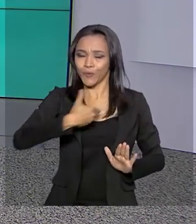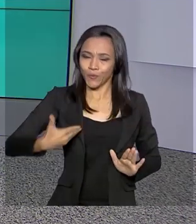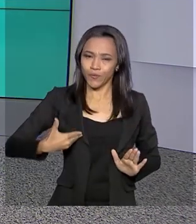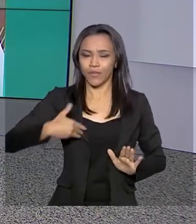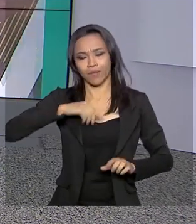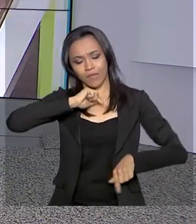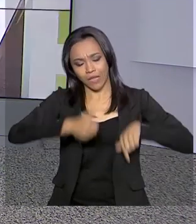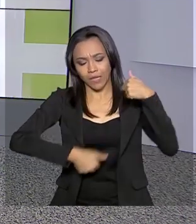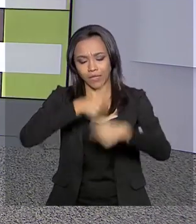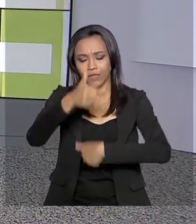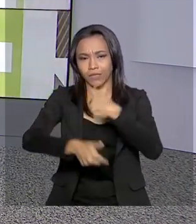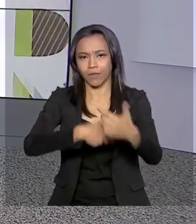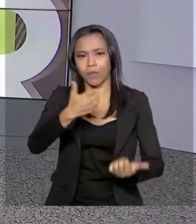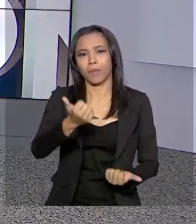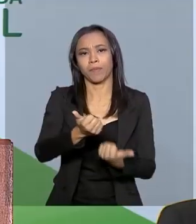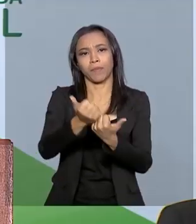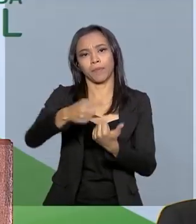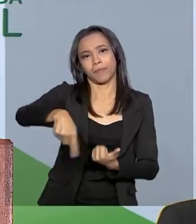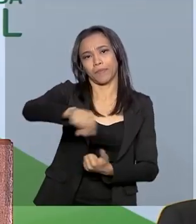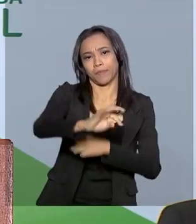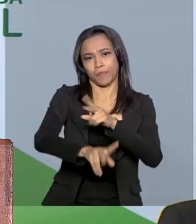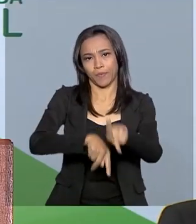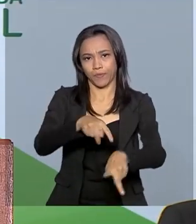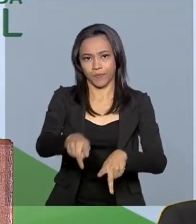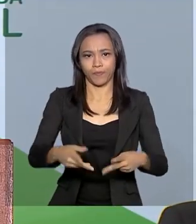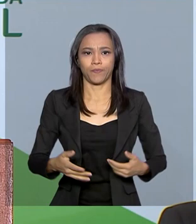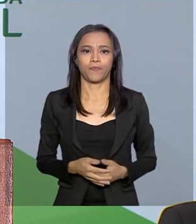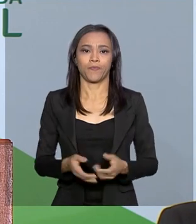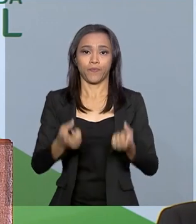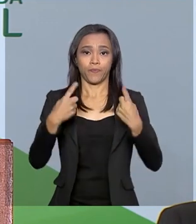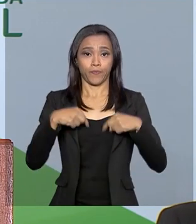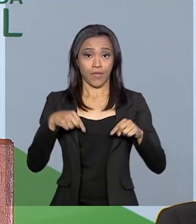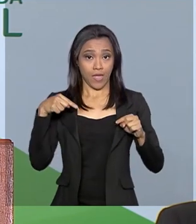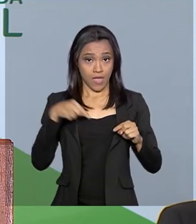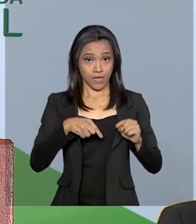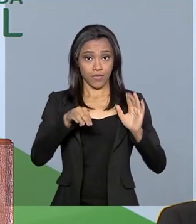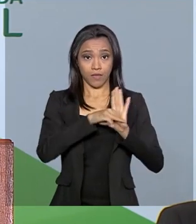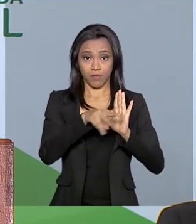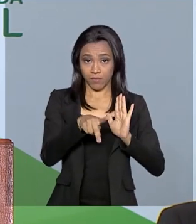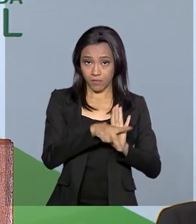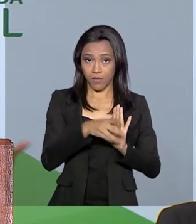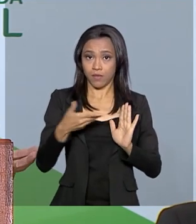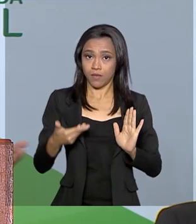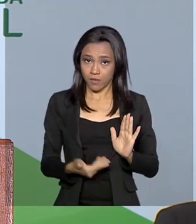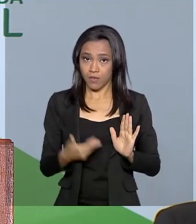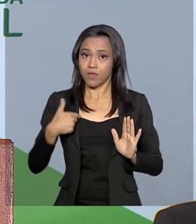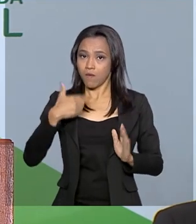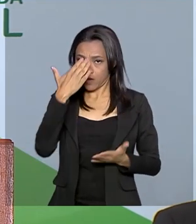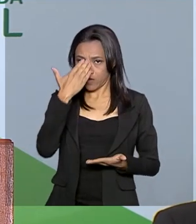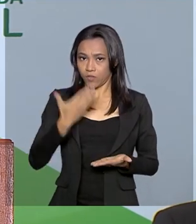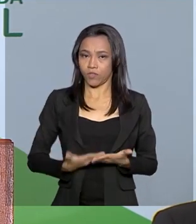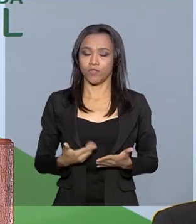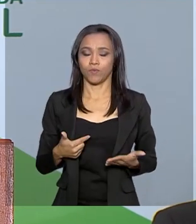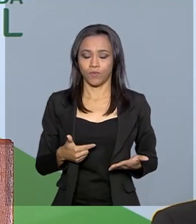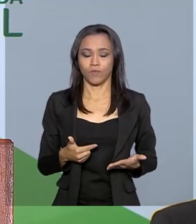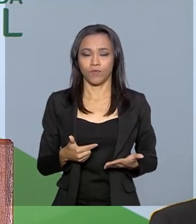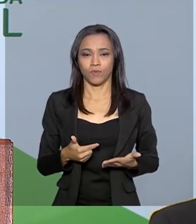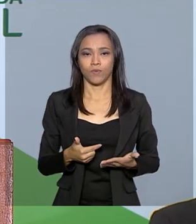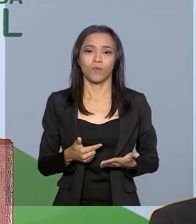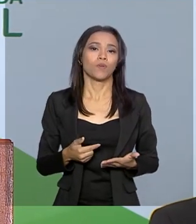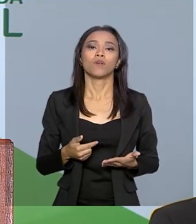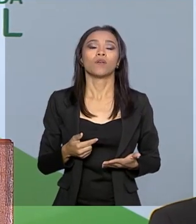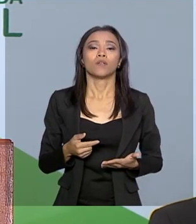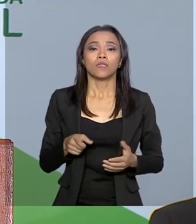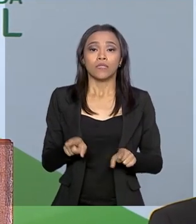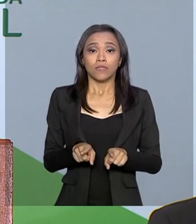trabalha para o povo. Essa medida aqui, que eu acredito ao nosso